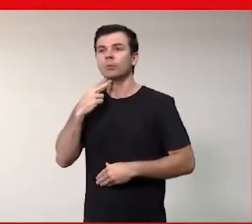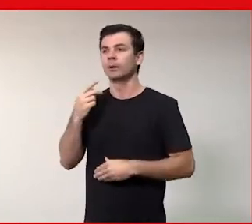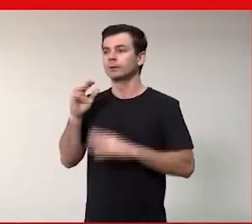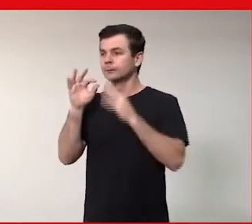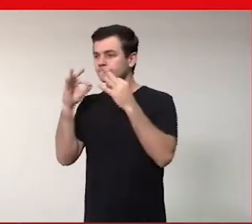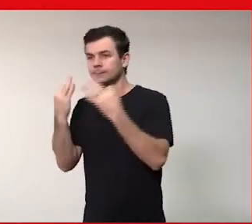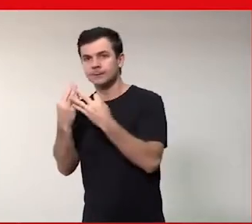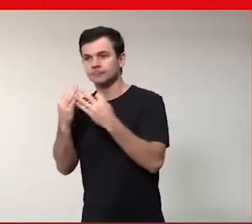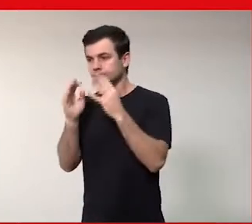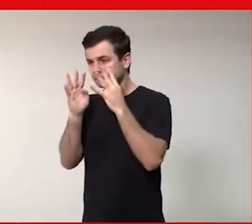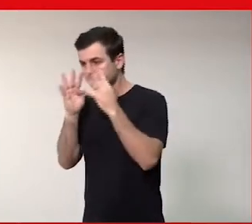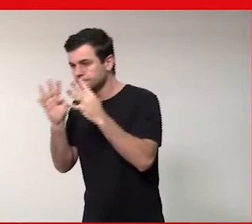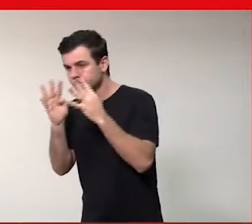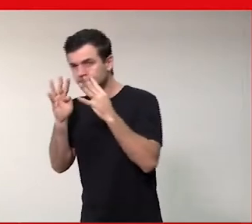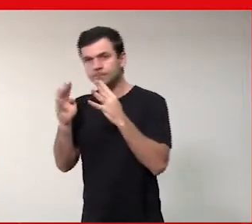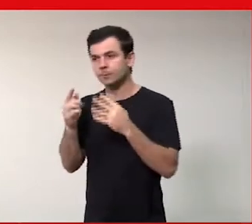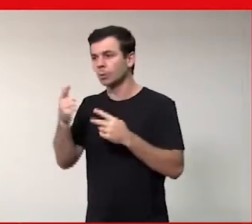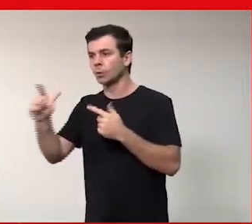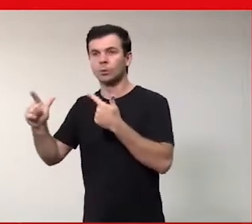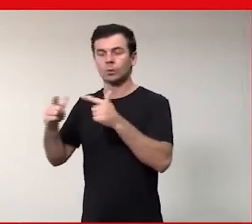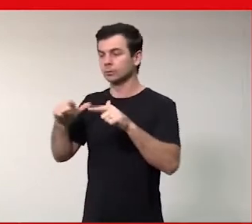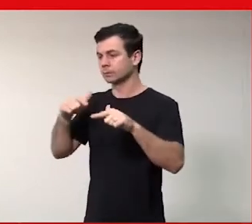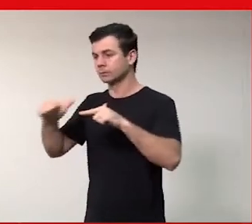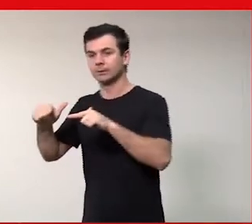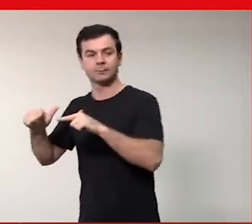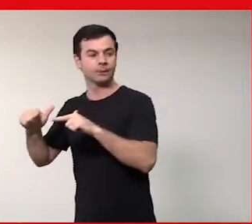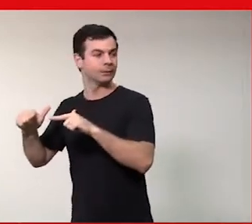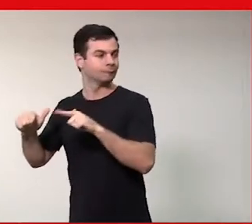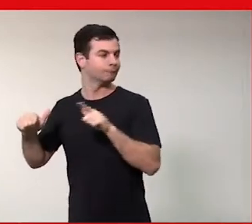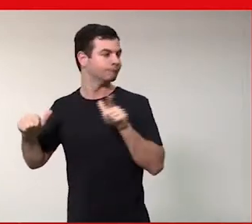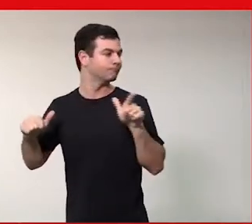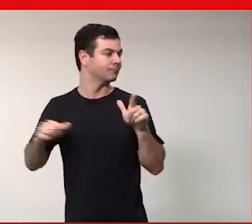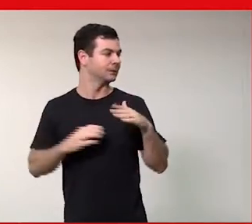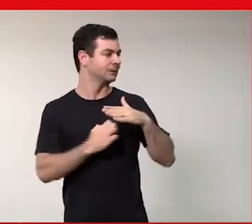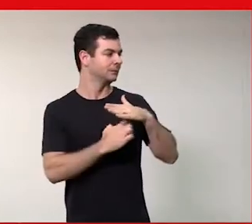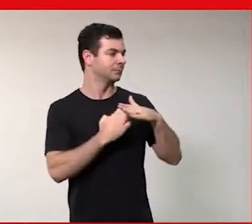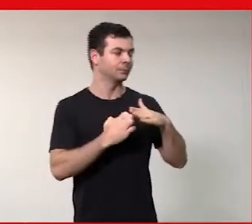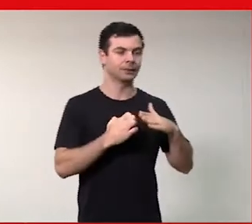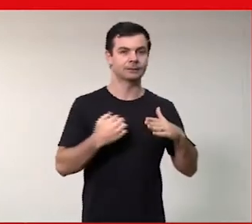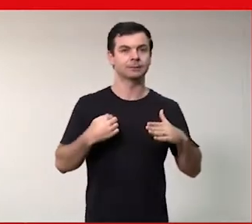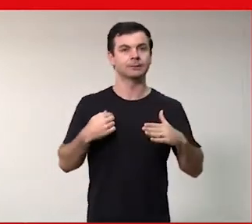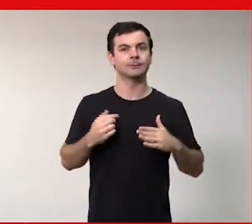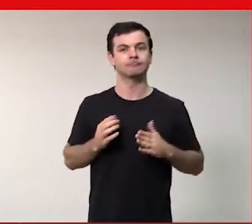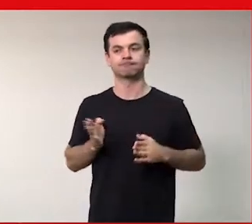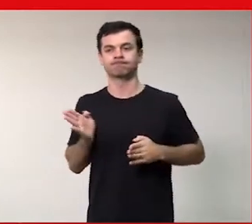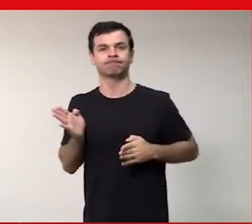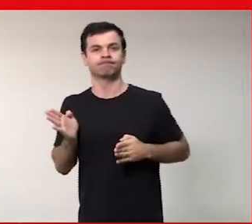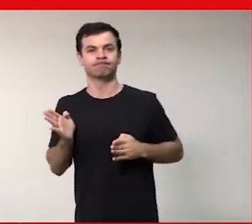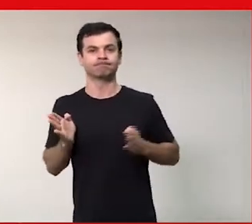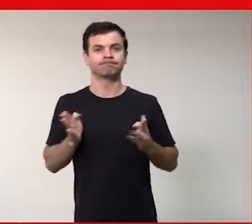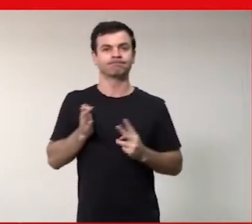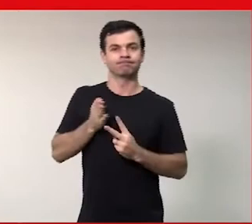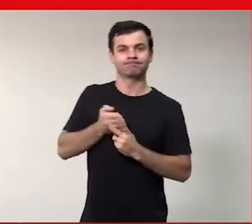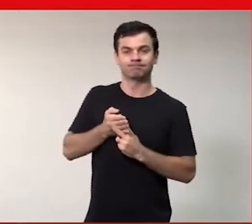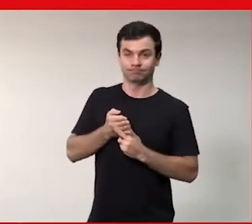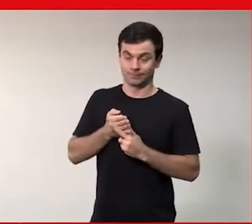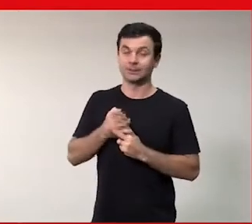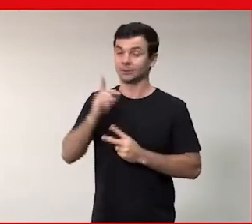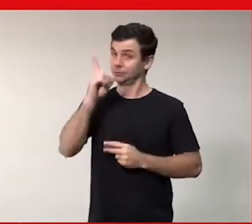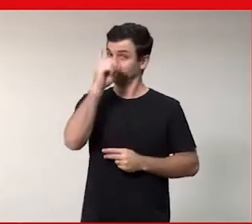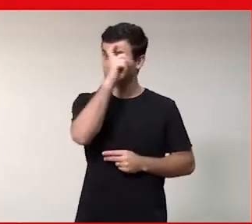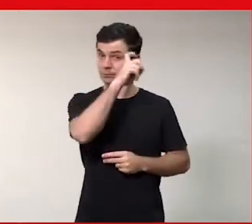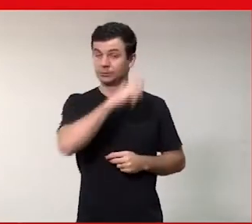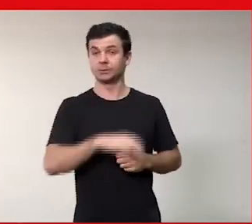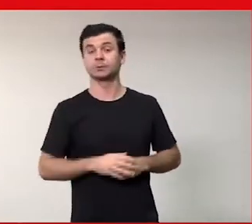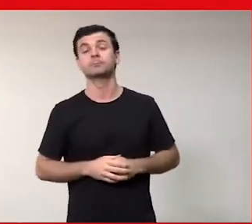e você precisa equacionar isso com o trabalho. E a última geração, que é a geração dos 20 ao